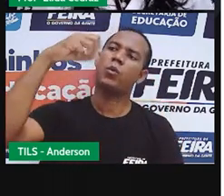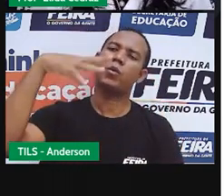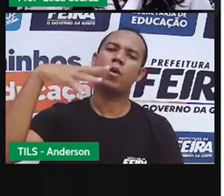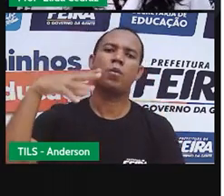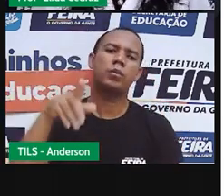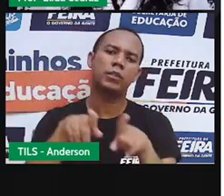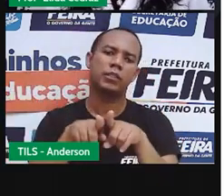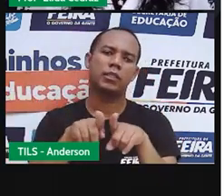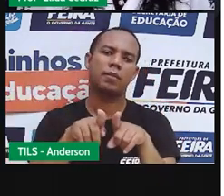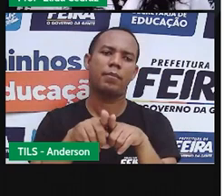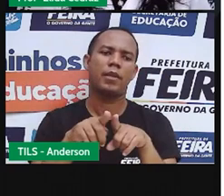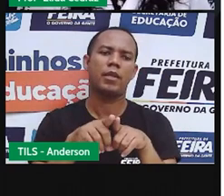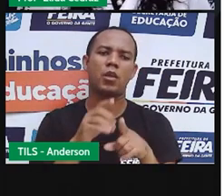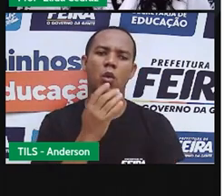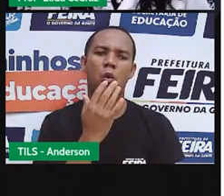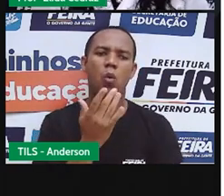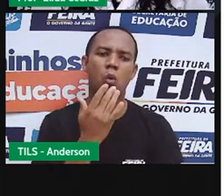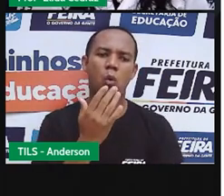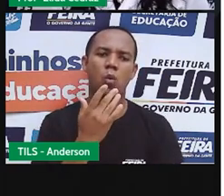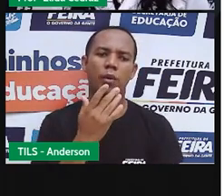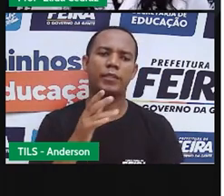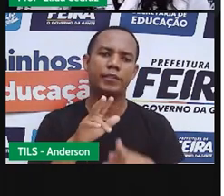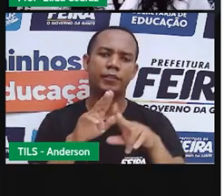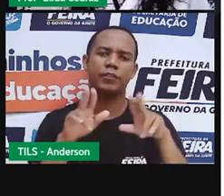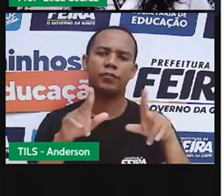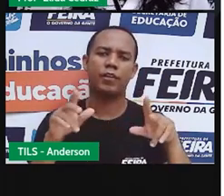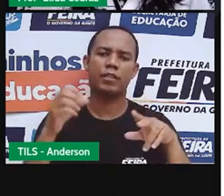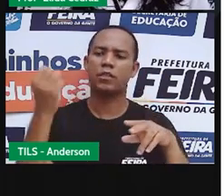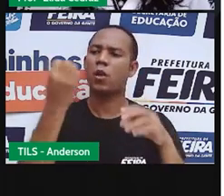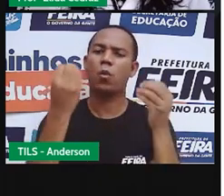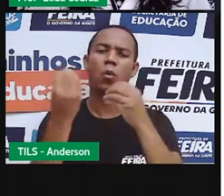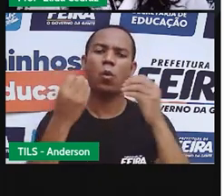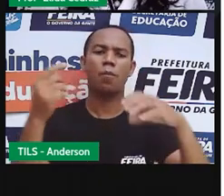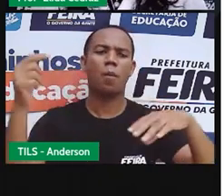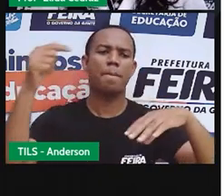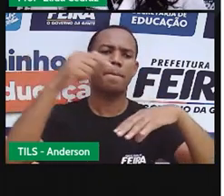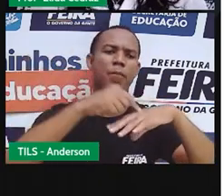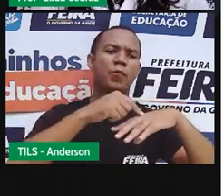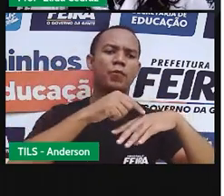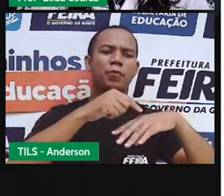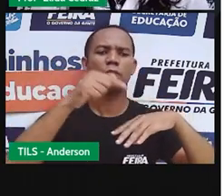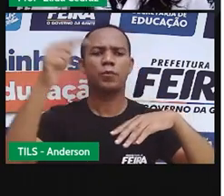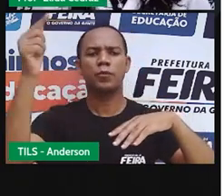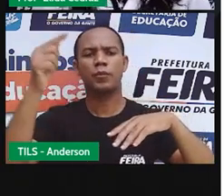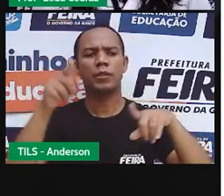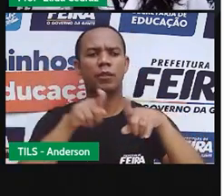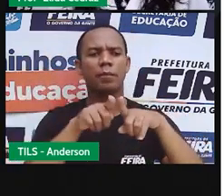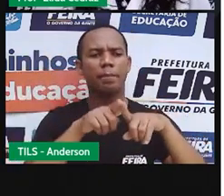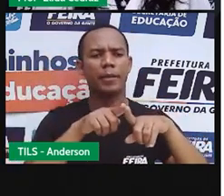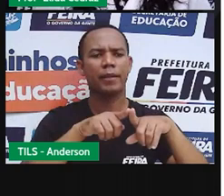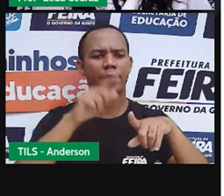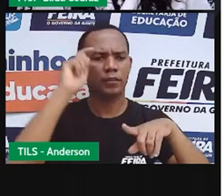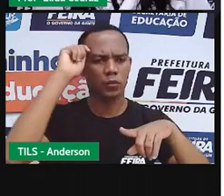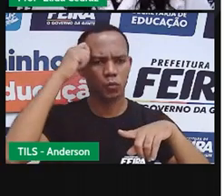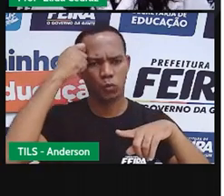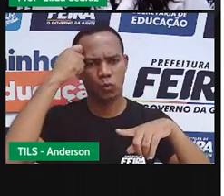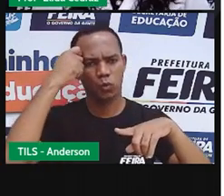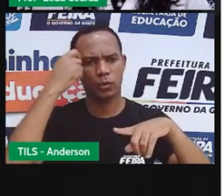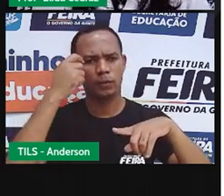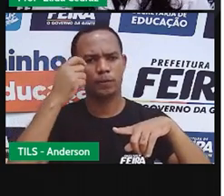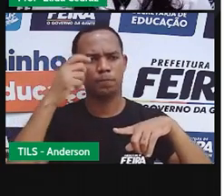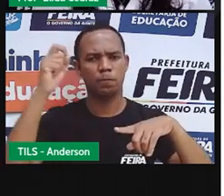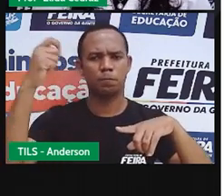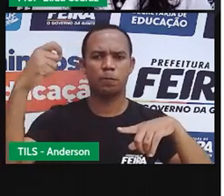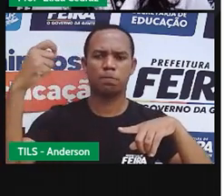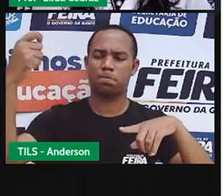claras, refletem e devolvem a luz ao ambiente, enquanto que as outras cores absorvem a